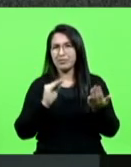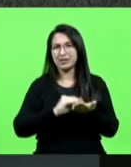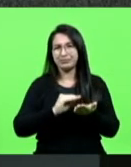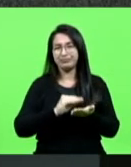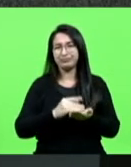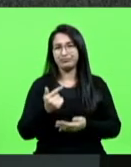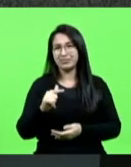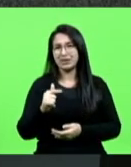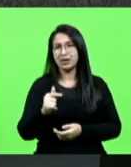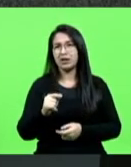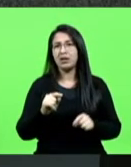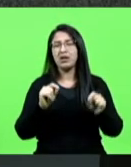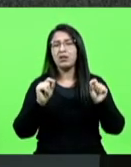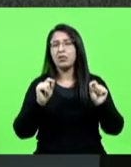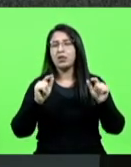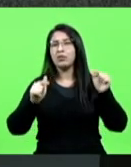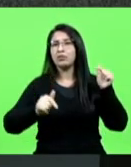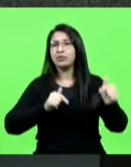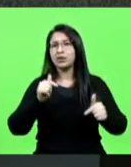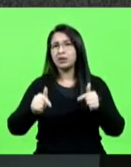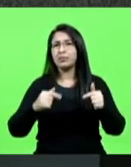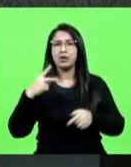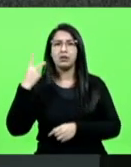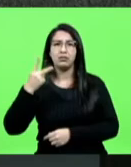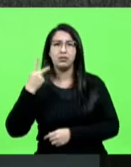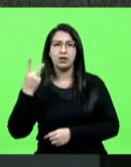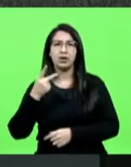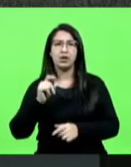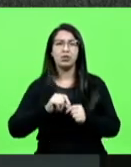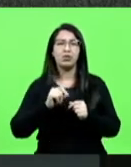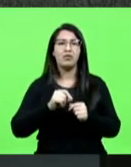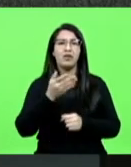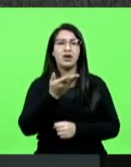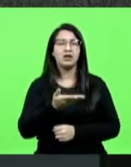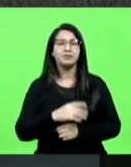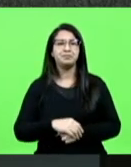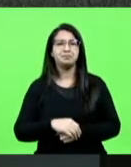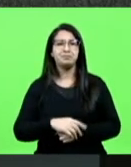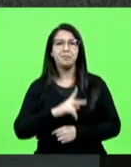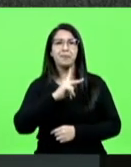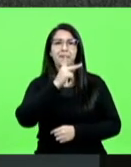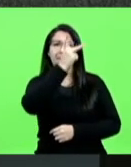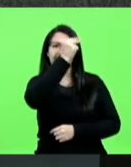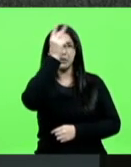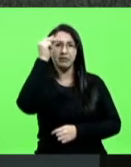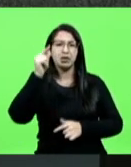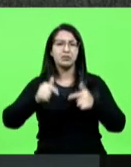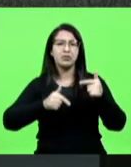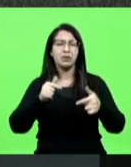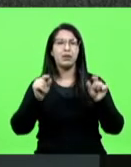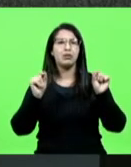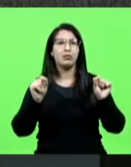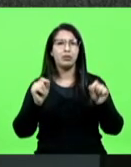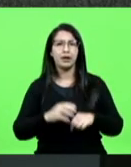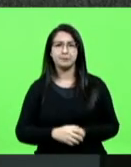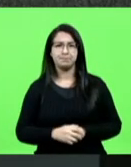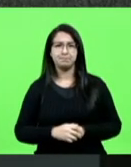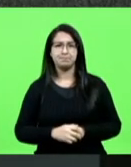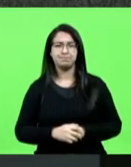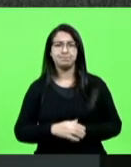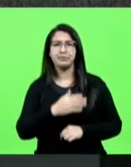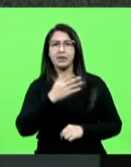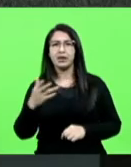qual é a atividade de um vereador, qual é a atividade de um prefeito, qual é a atividade responsável